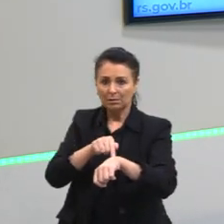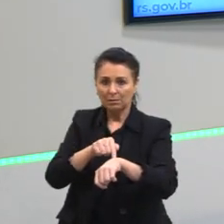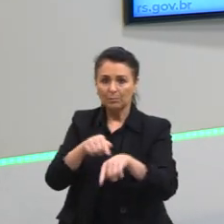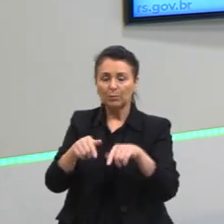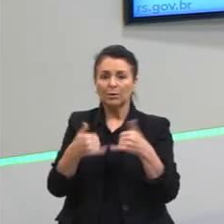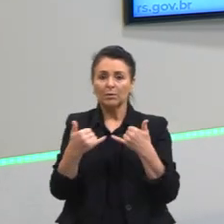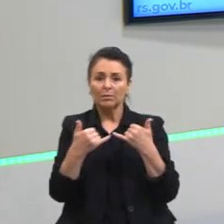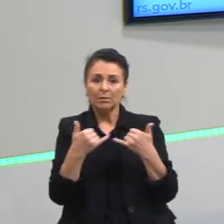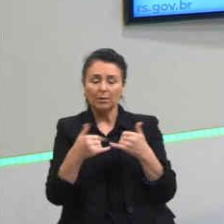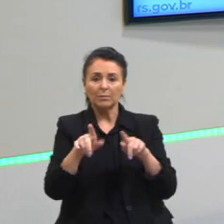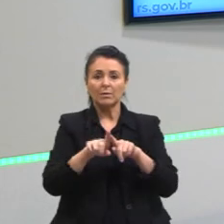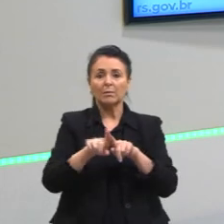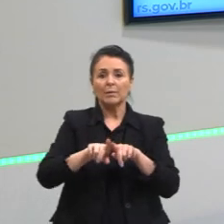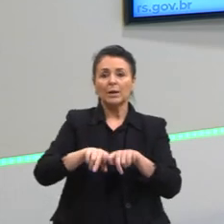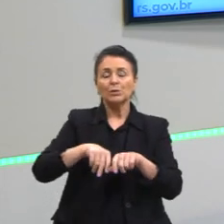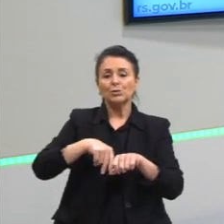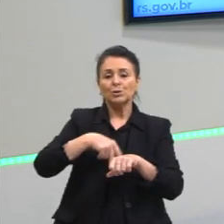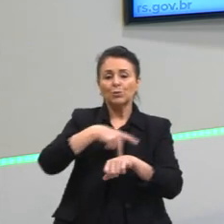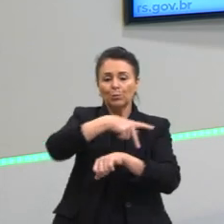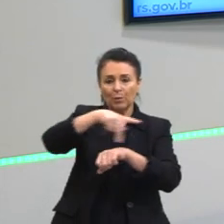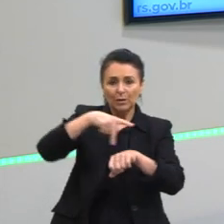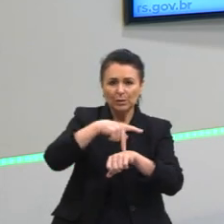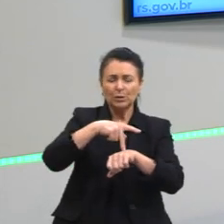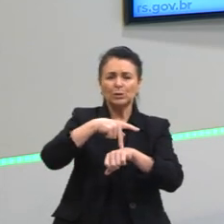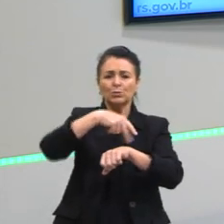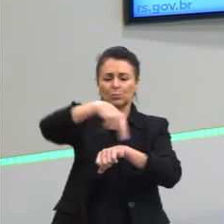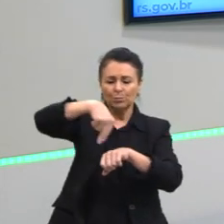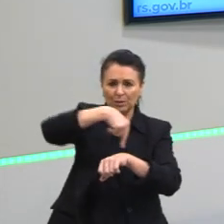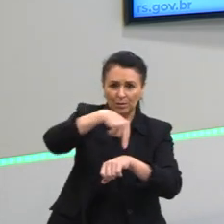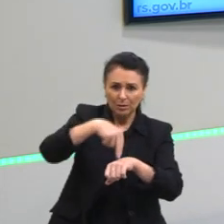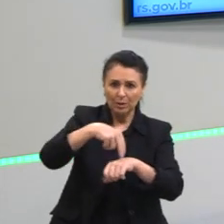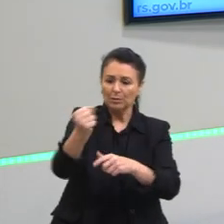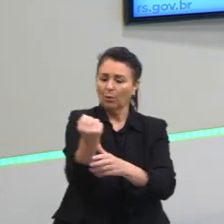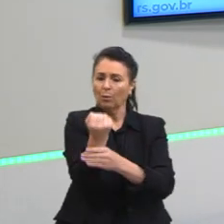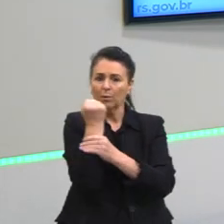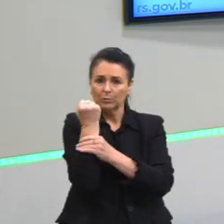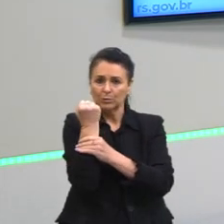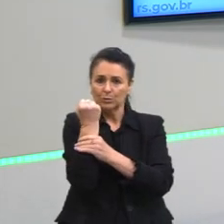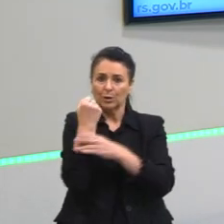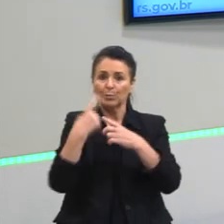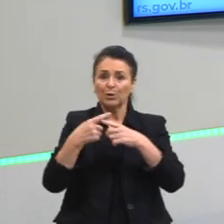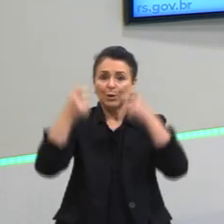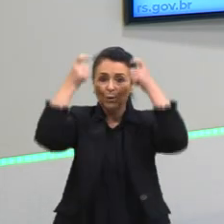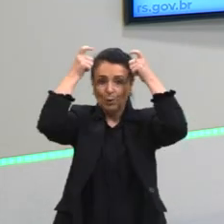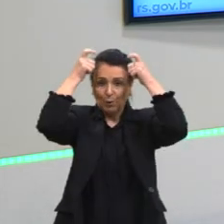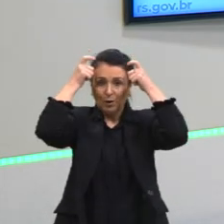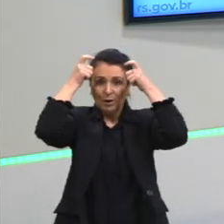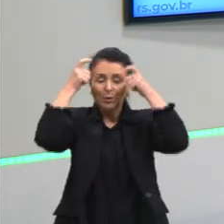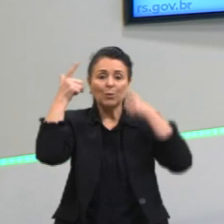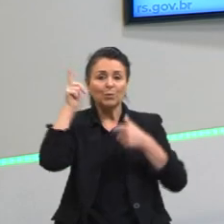exemplos de um Estado absolutista que o rei conseguiu centralizar todo o poder nele.